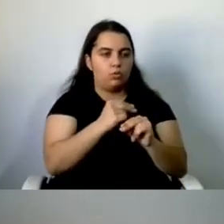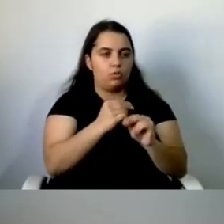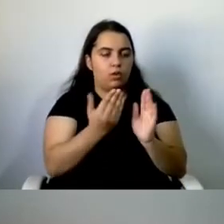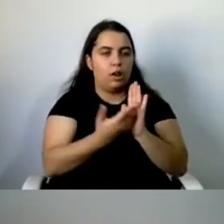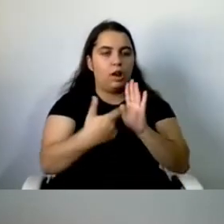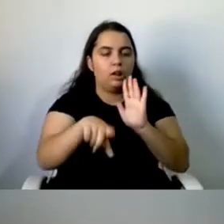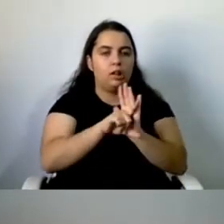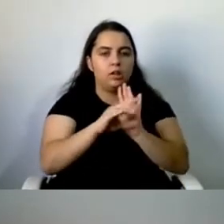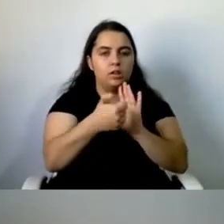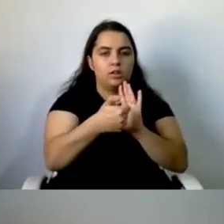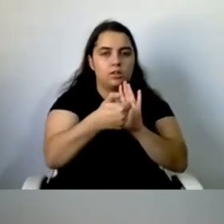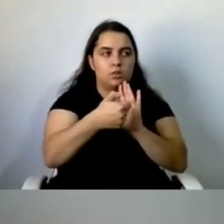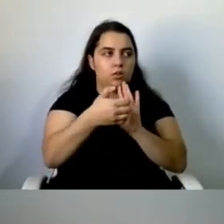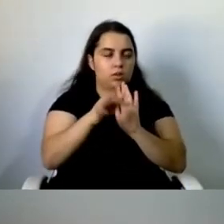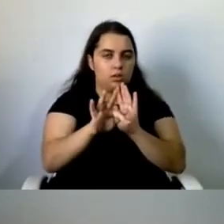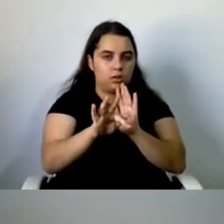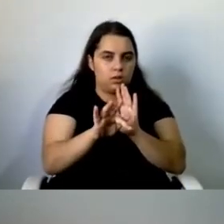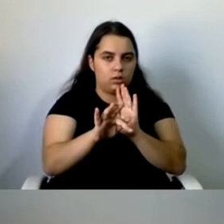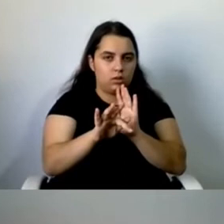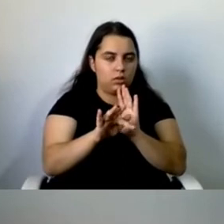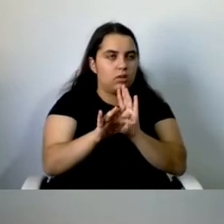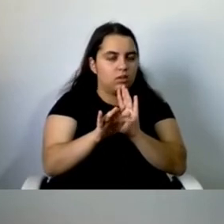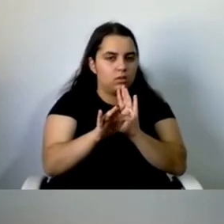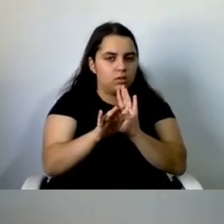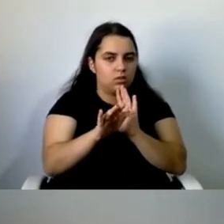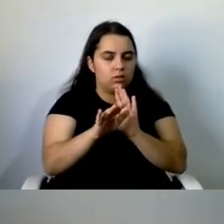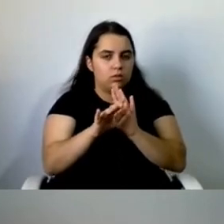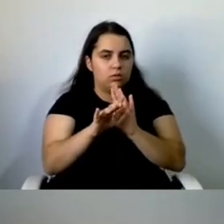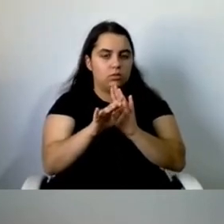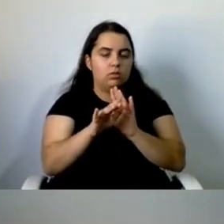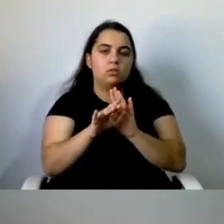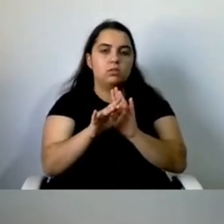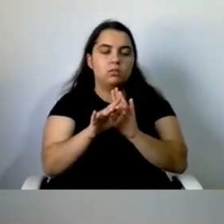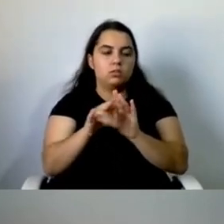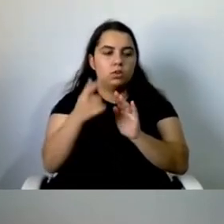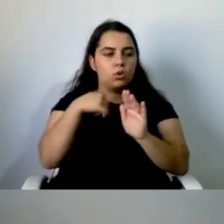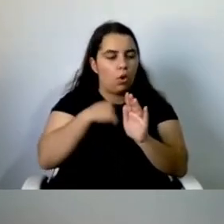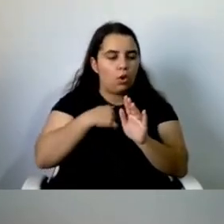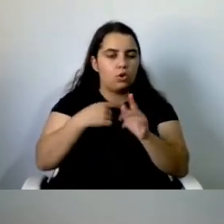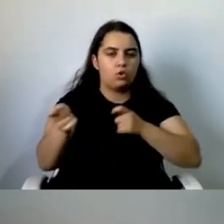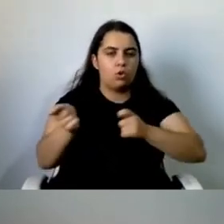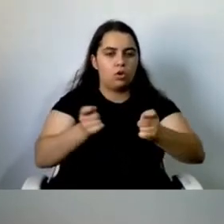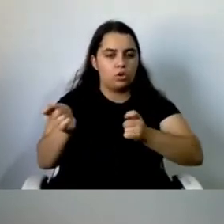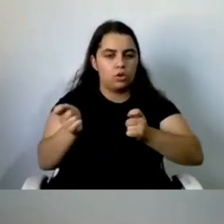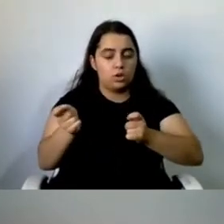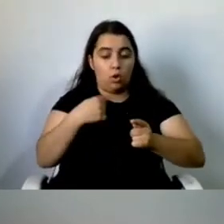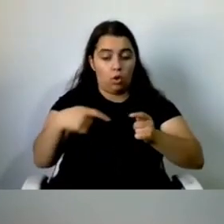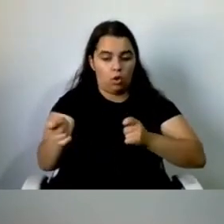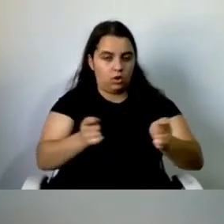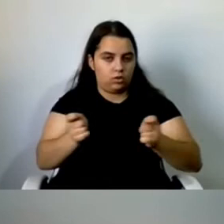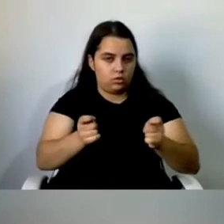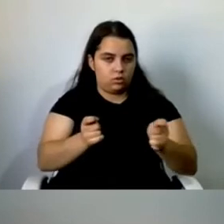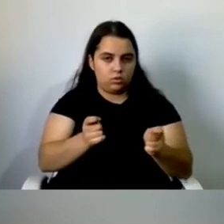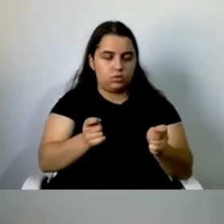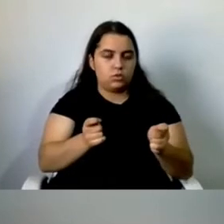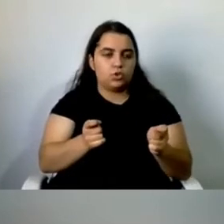sistematicamente estarmos atentos a nossas organizações e que seja